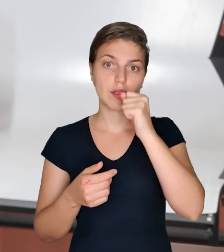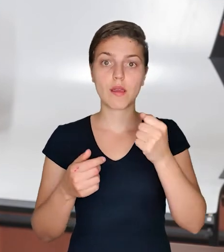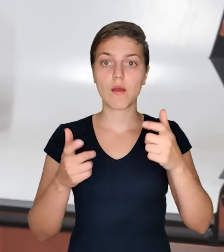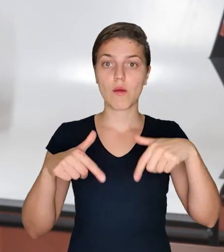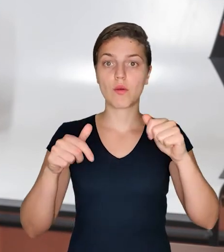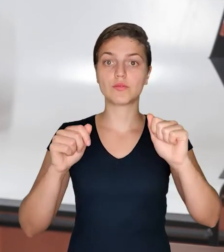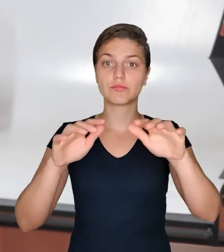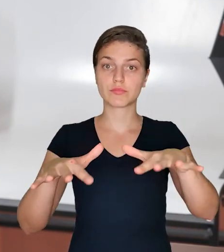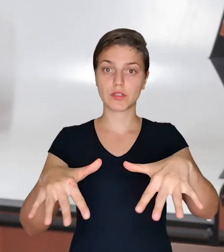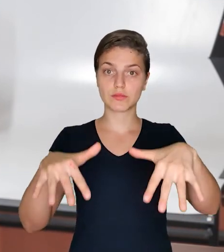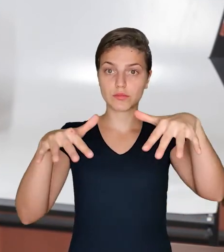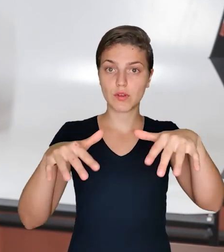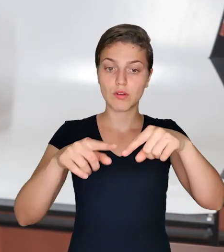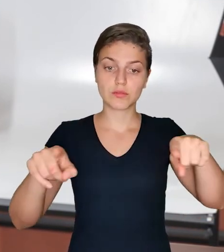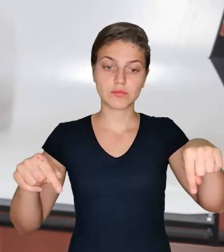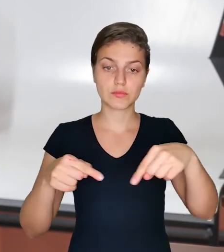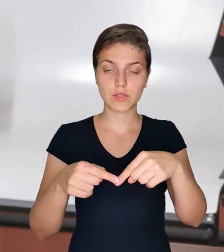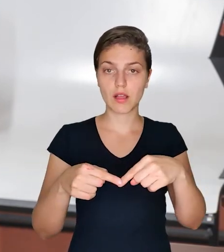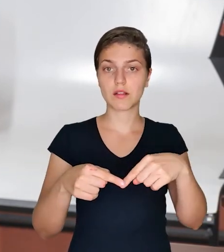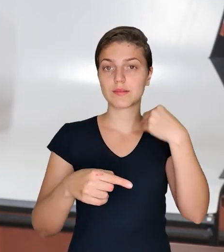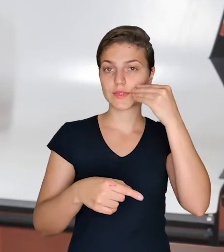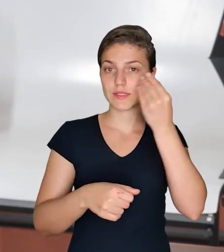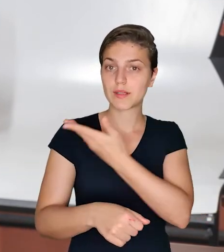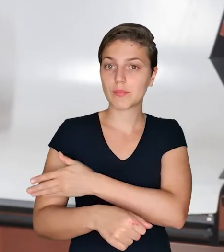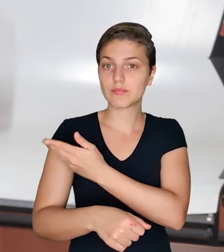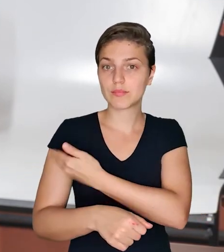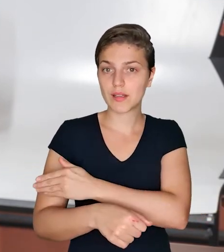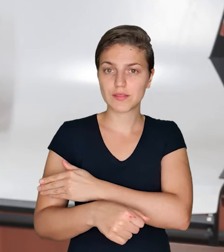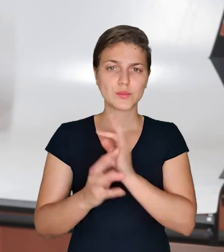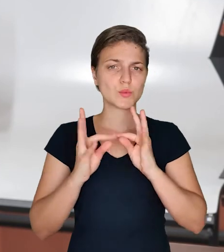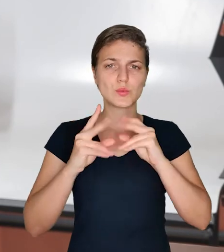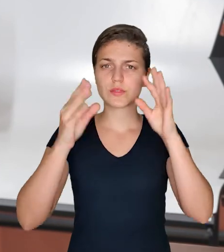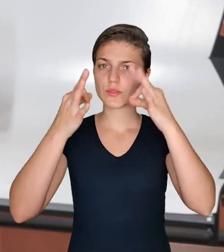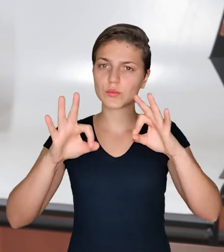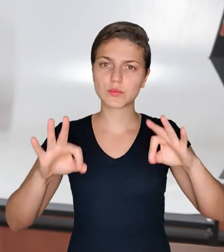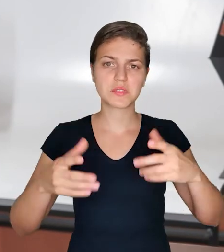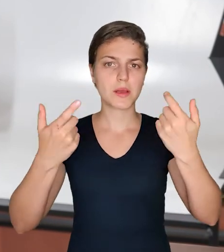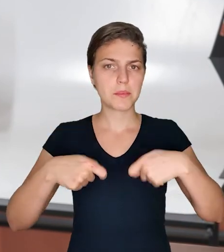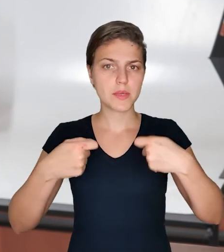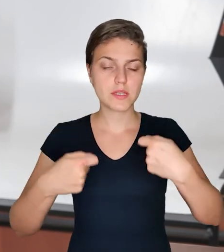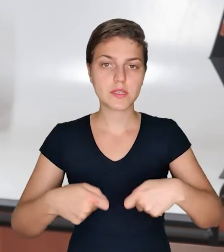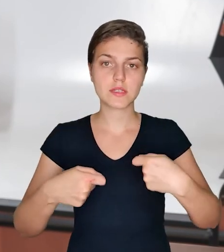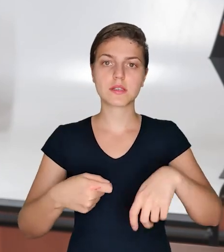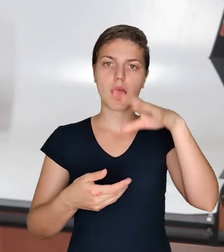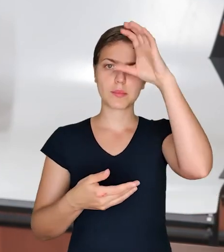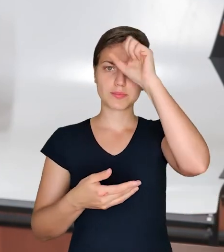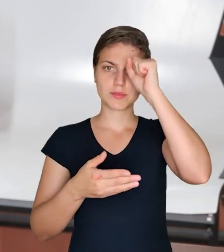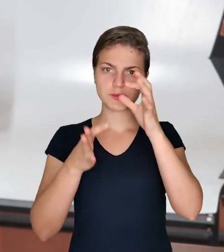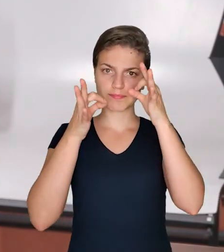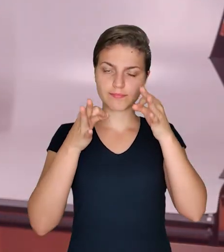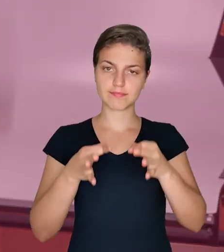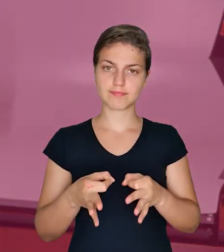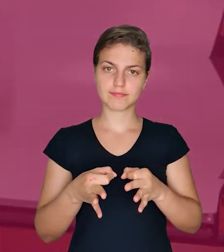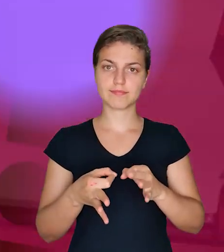salas para experimentações práticas e toda a infraestrutura necessária para ter um aprendizado pleno, mão na massa.